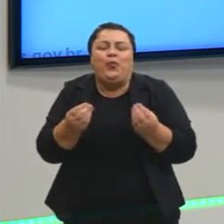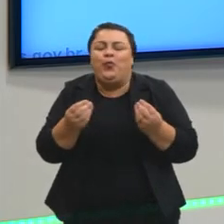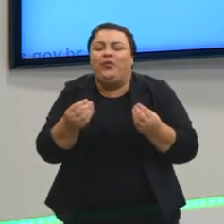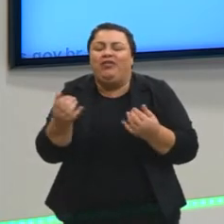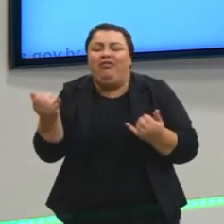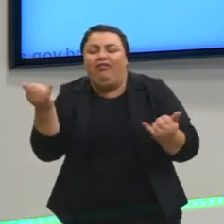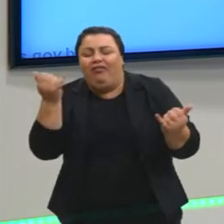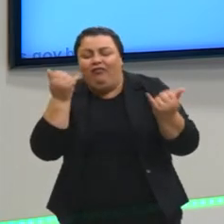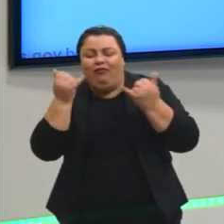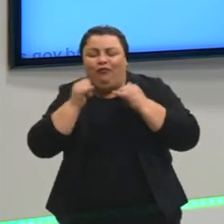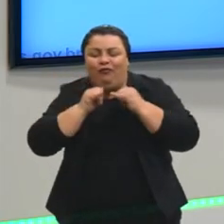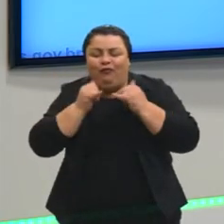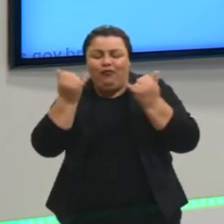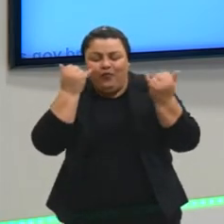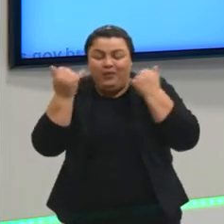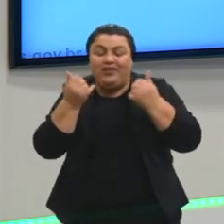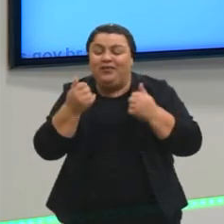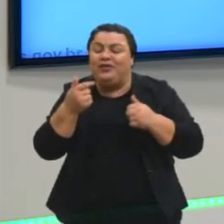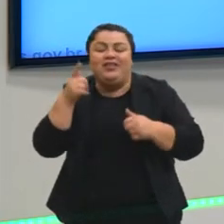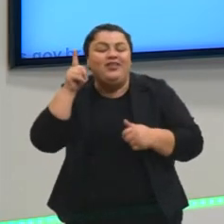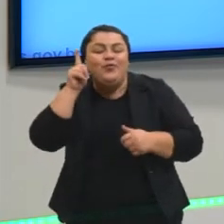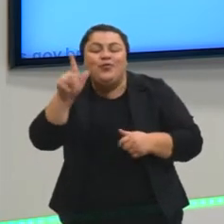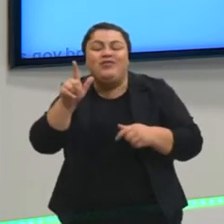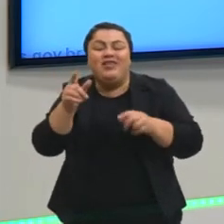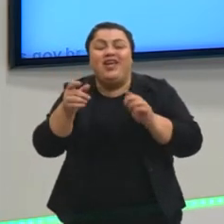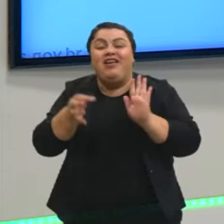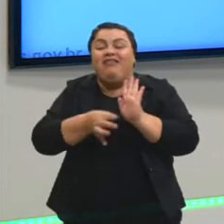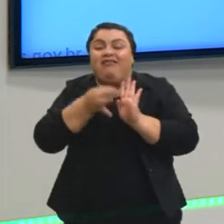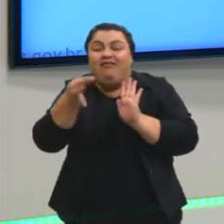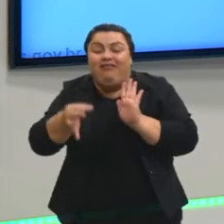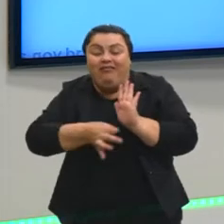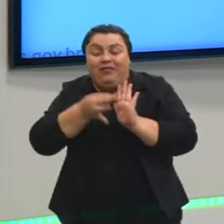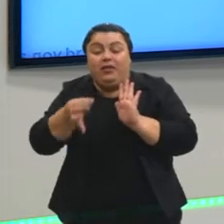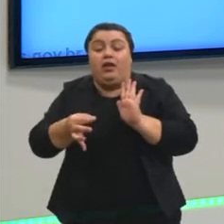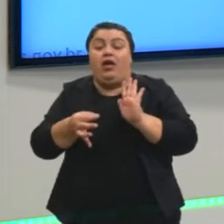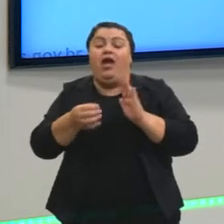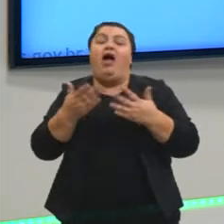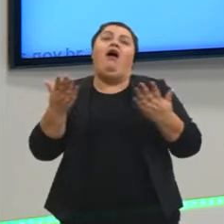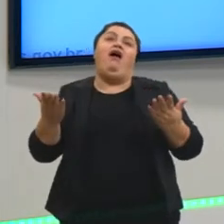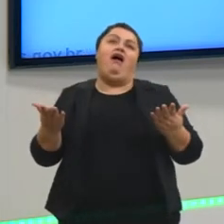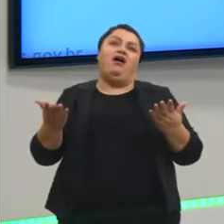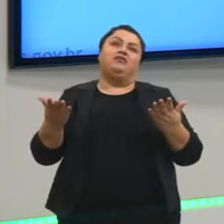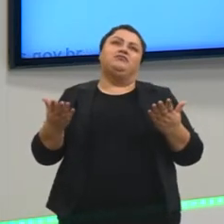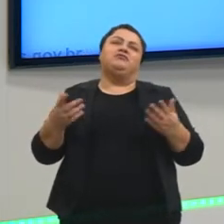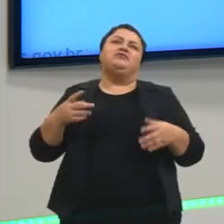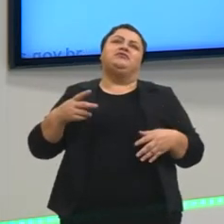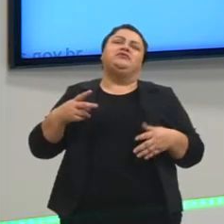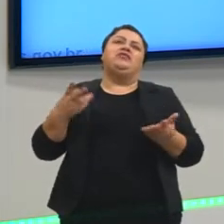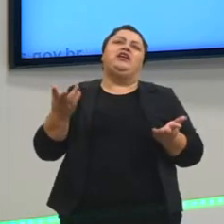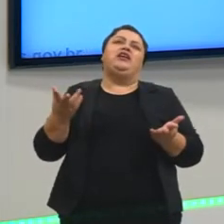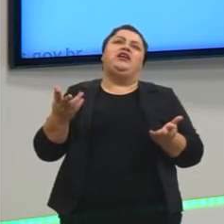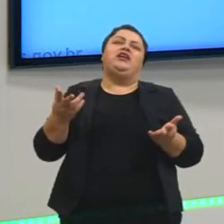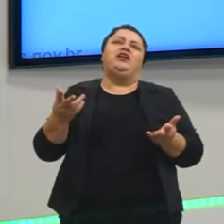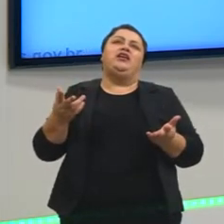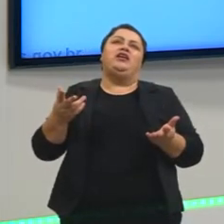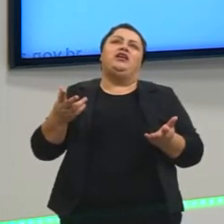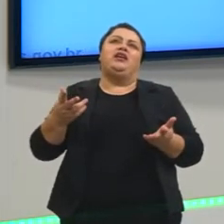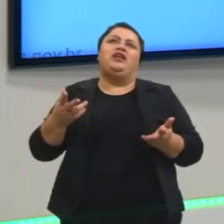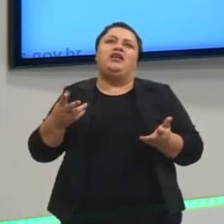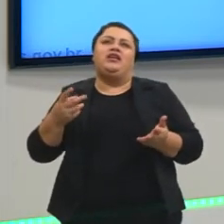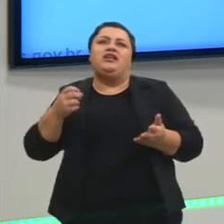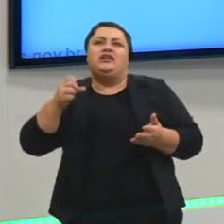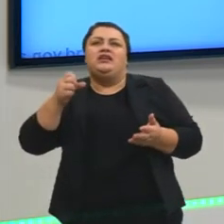consegue argumentar. Ah, porque eles dizem assim, segundo o